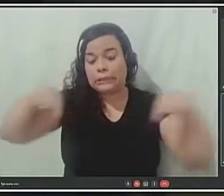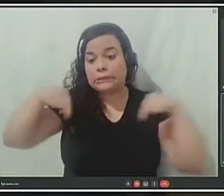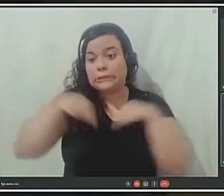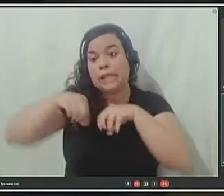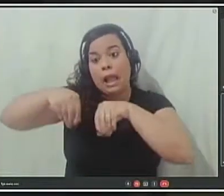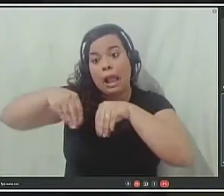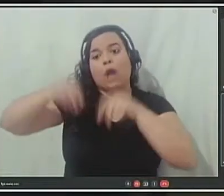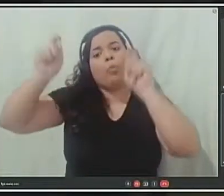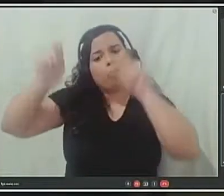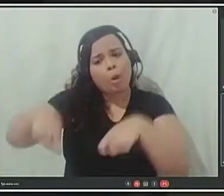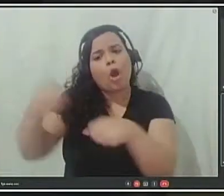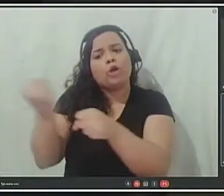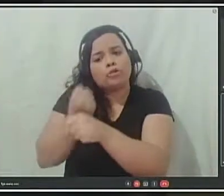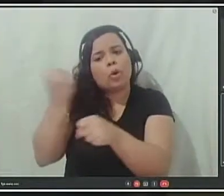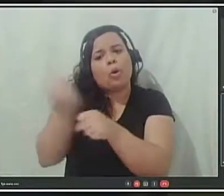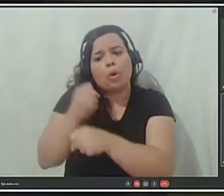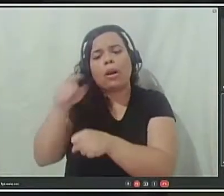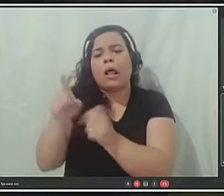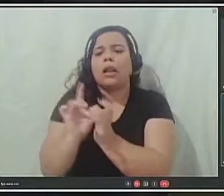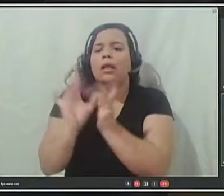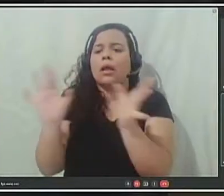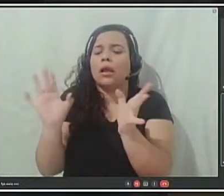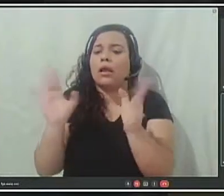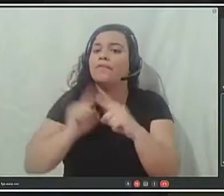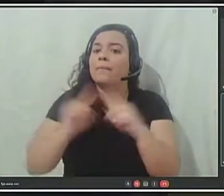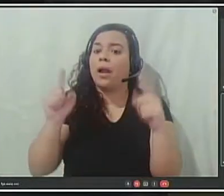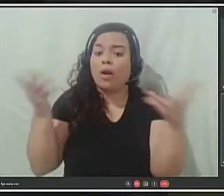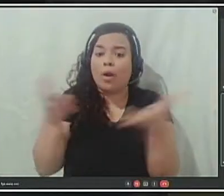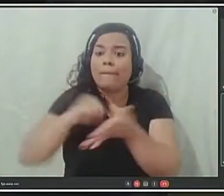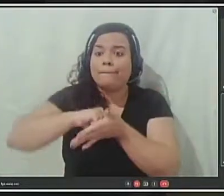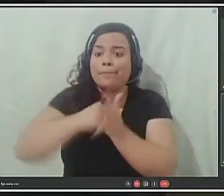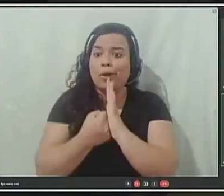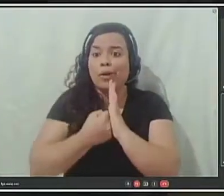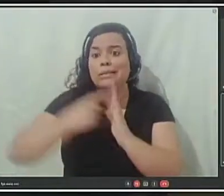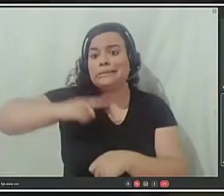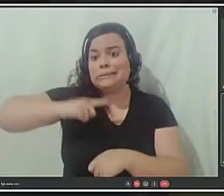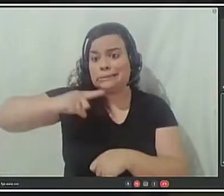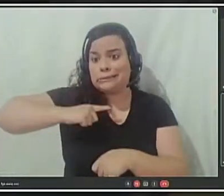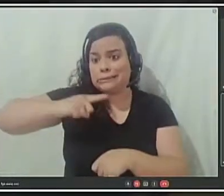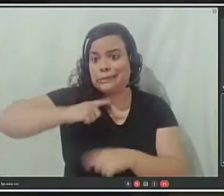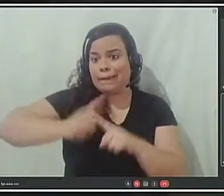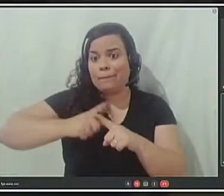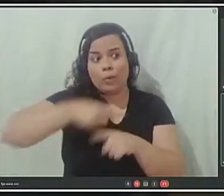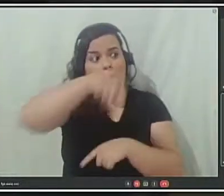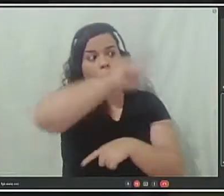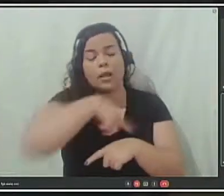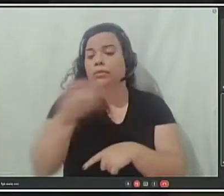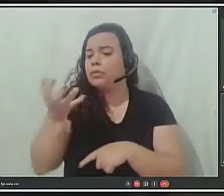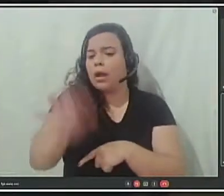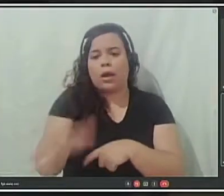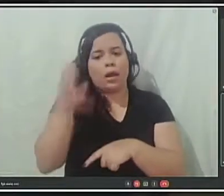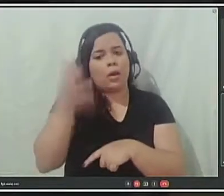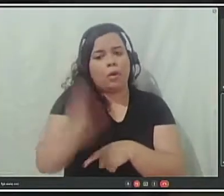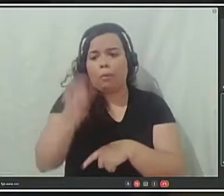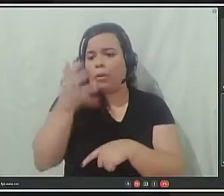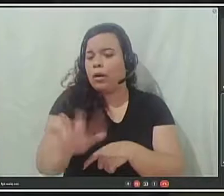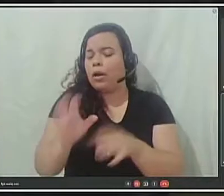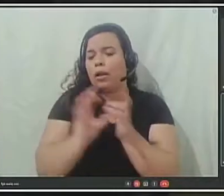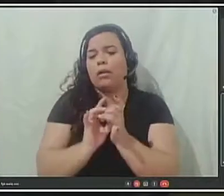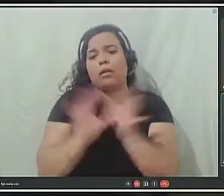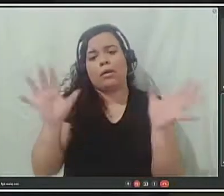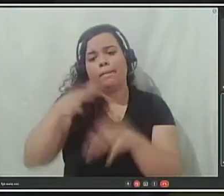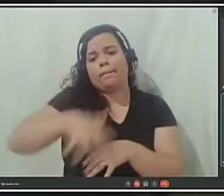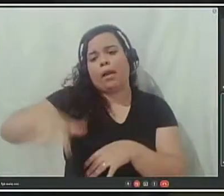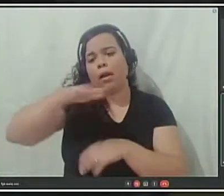construída, hoje está bloqueado, e não querem fazer a liberação dessa área. Só que